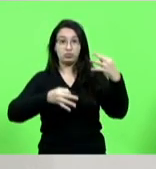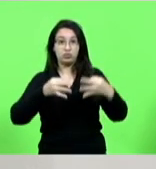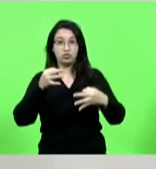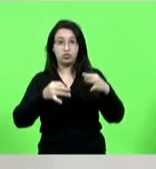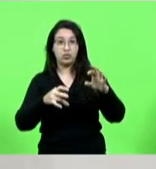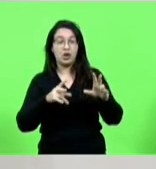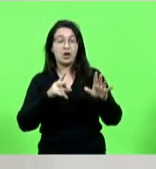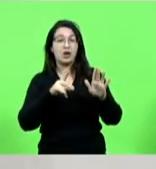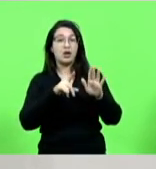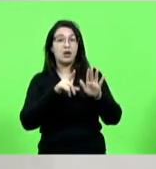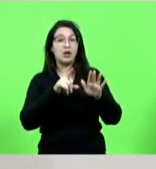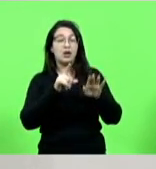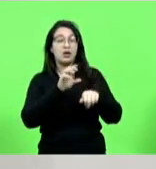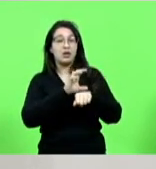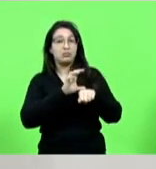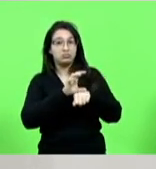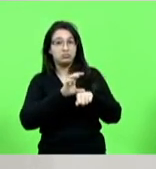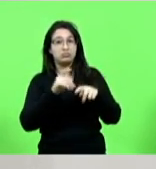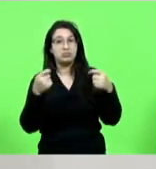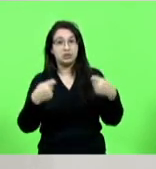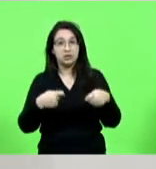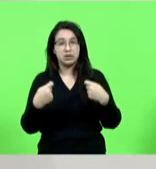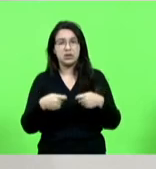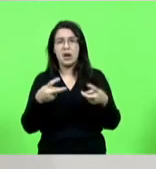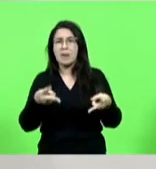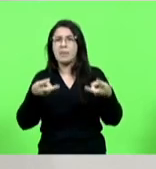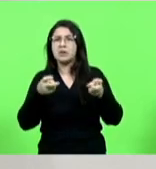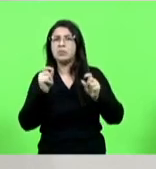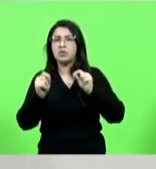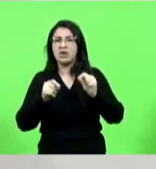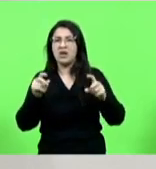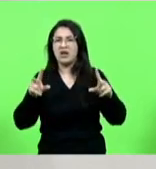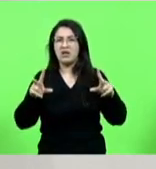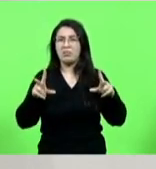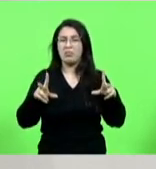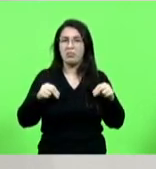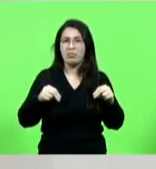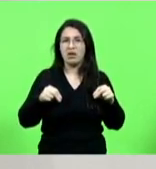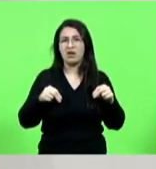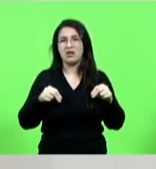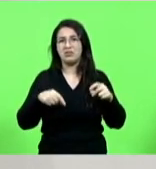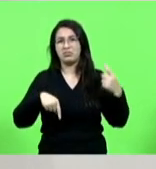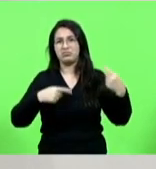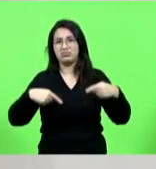vezes nós discutimos a gente percebe o mérito da discussão na CCJ